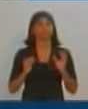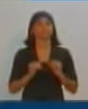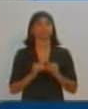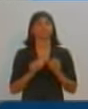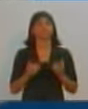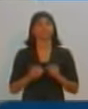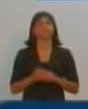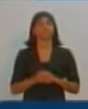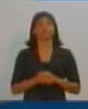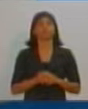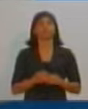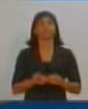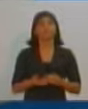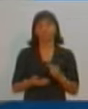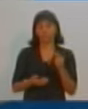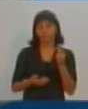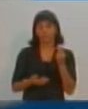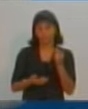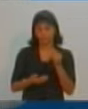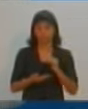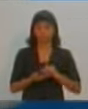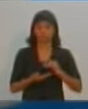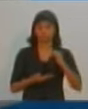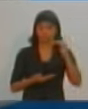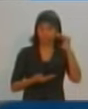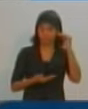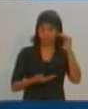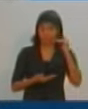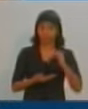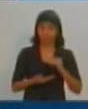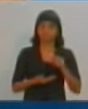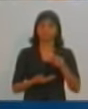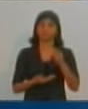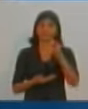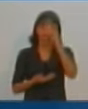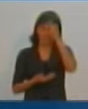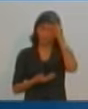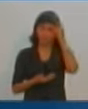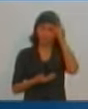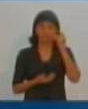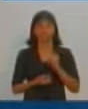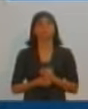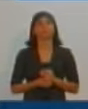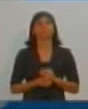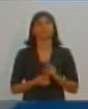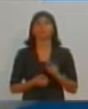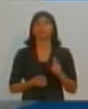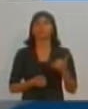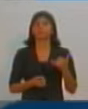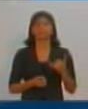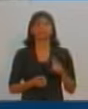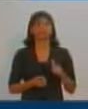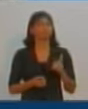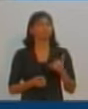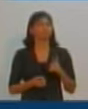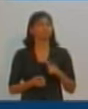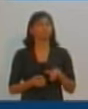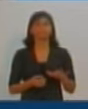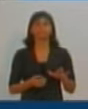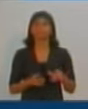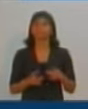nós vamos fazer um investimento bastante grande. O que esse prefeito aí, aliás, nossos amigos aqui são representantes dele, ele